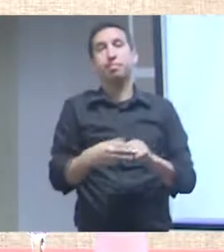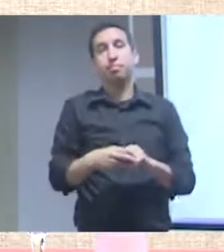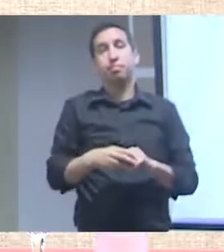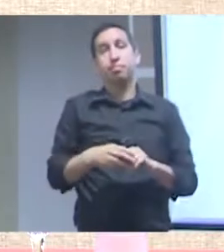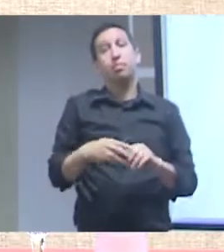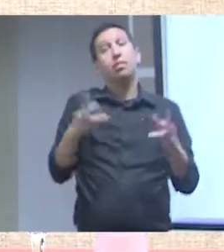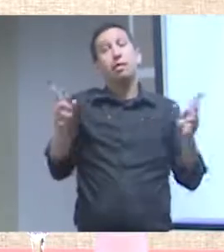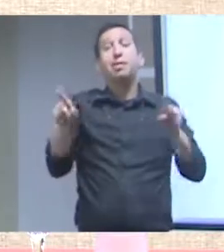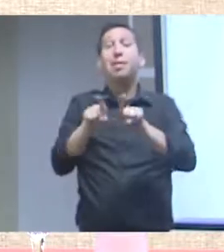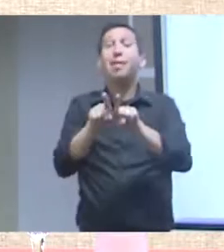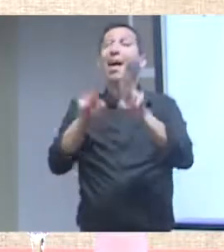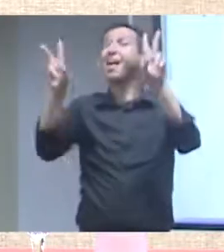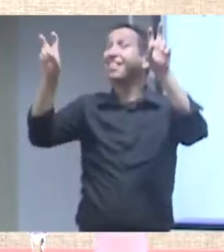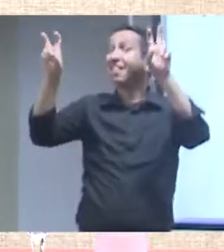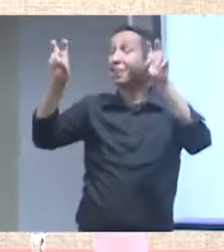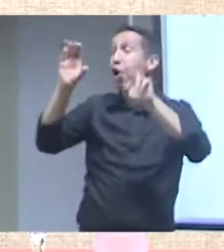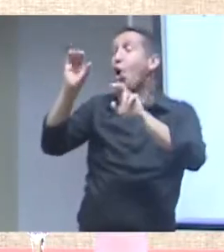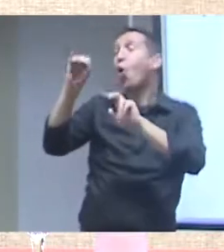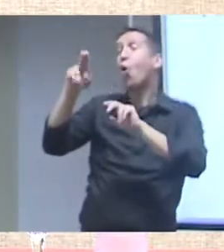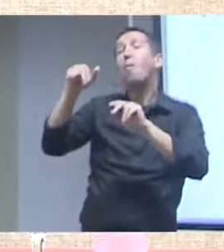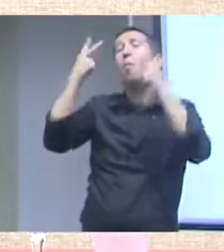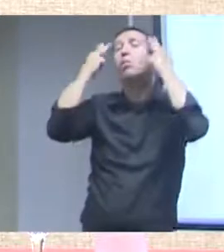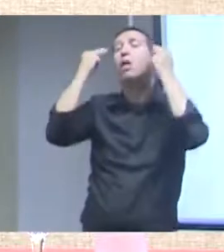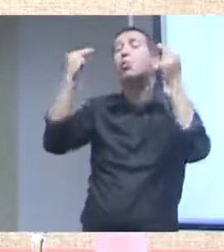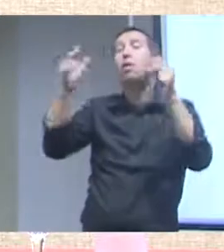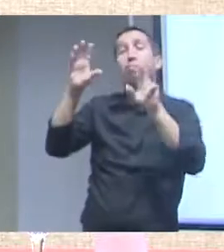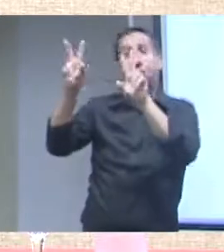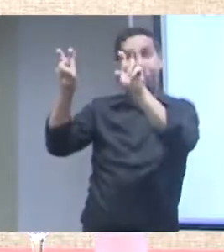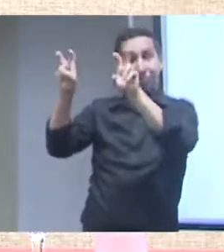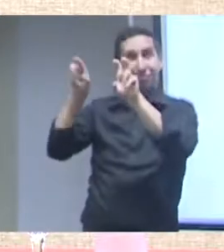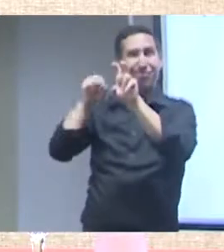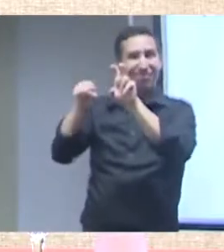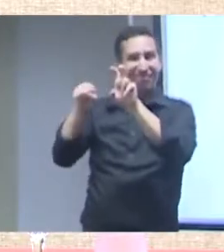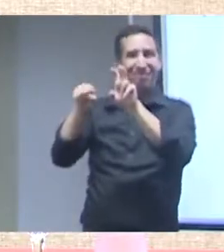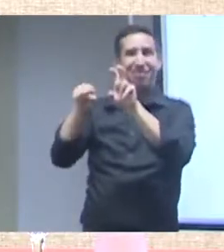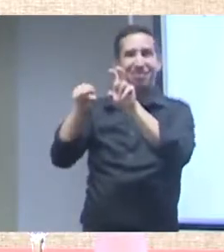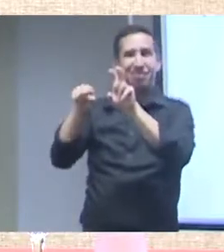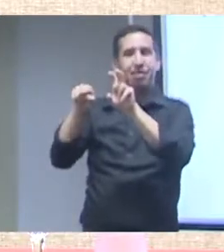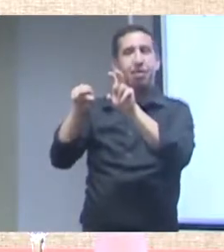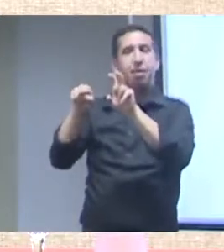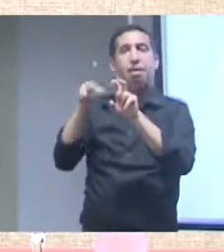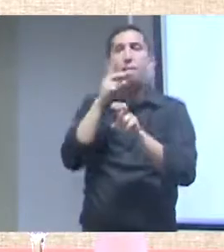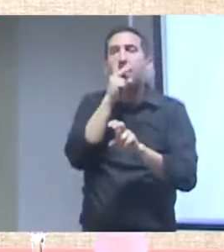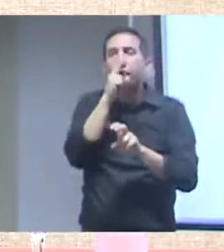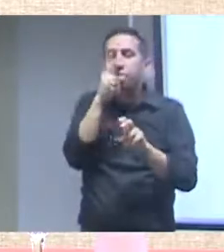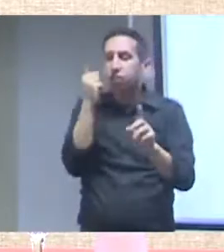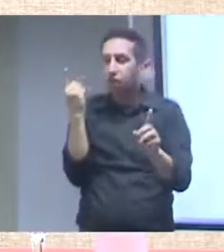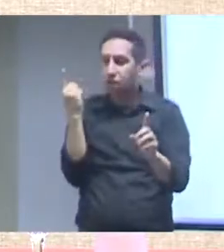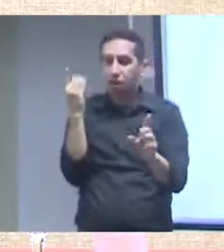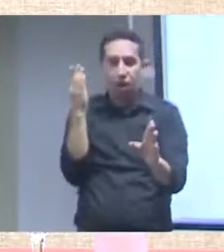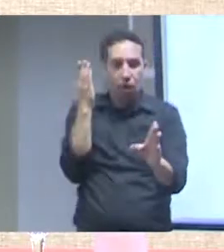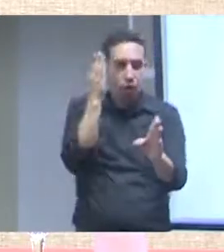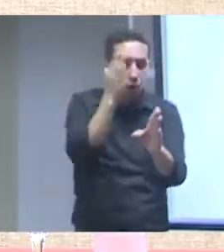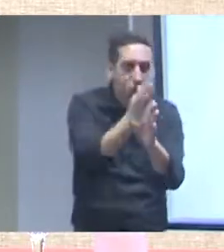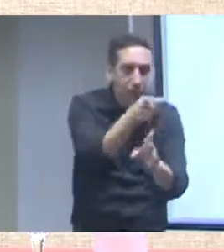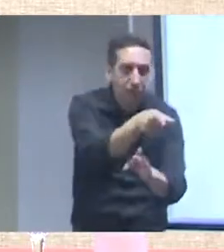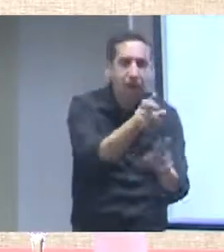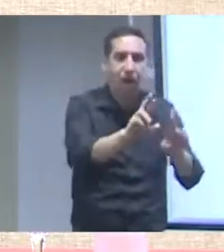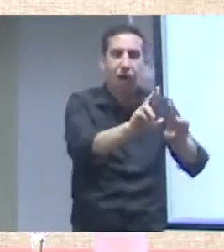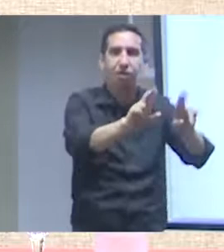ideia que coloca como o encontro na diferença. Então, a abertura, não a abertura simplesmente